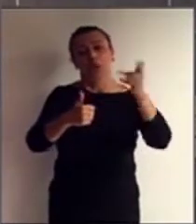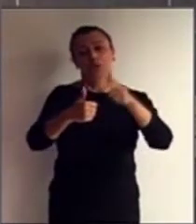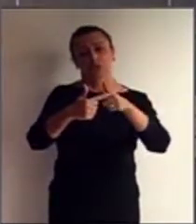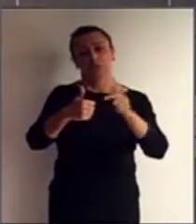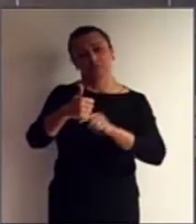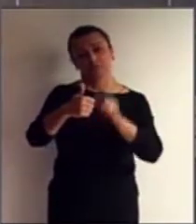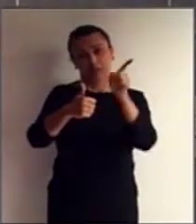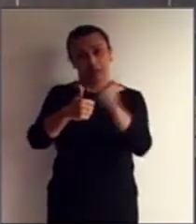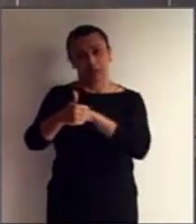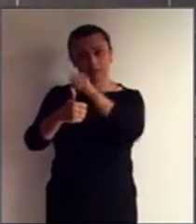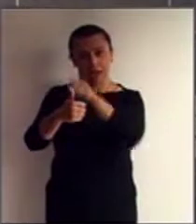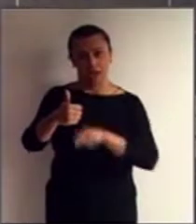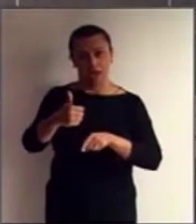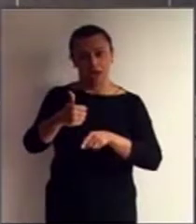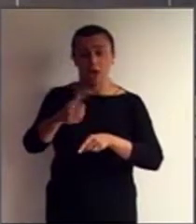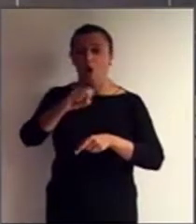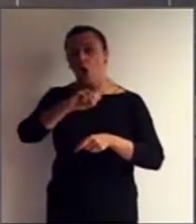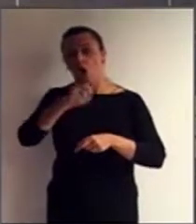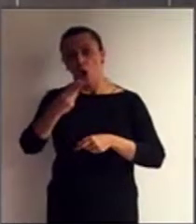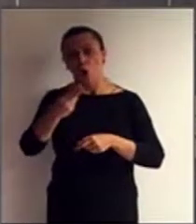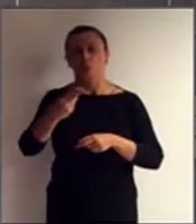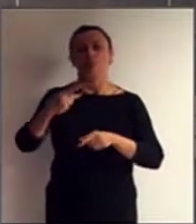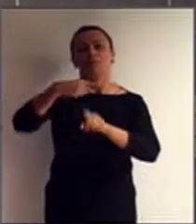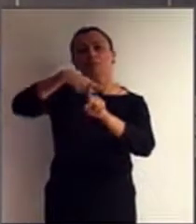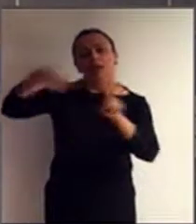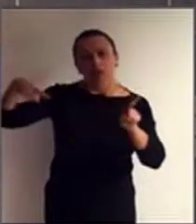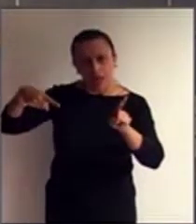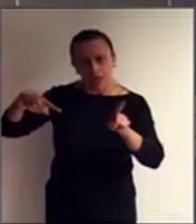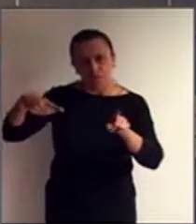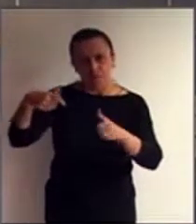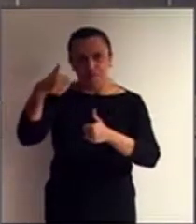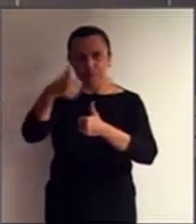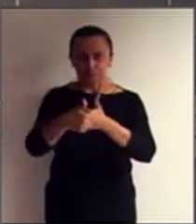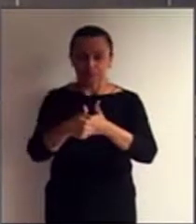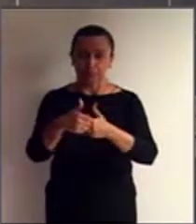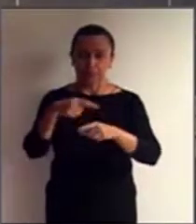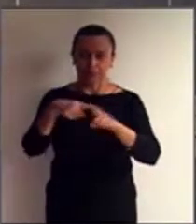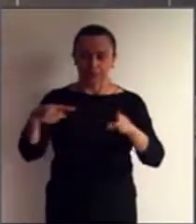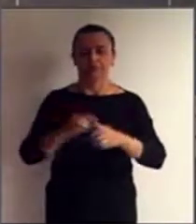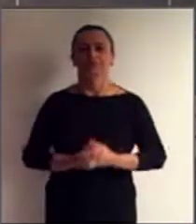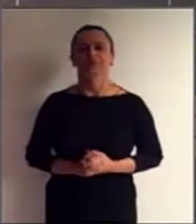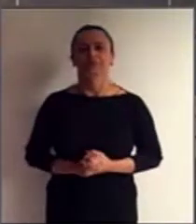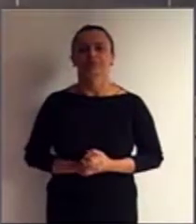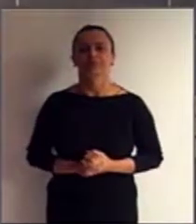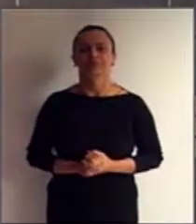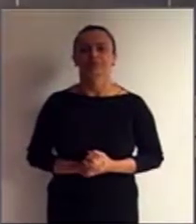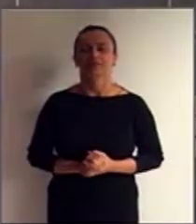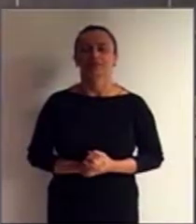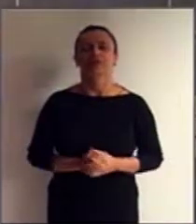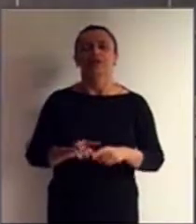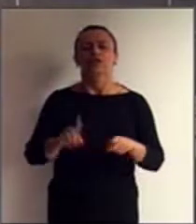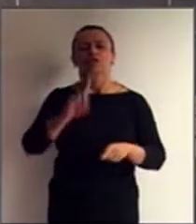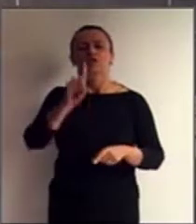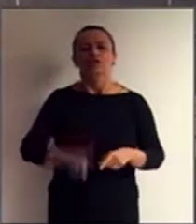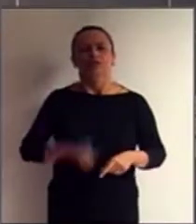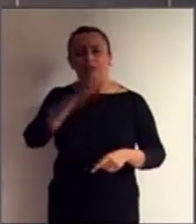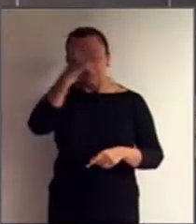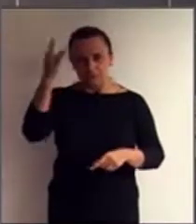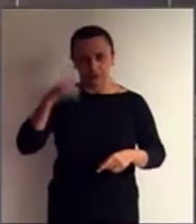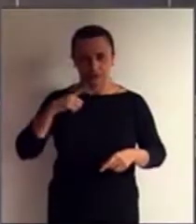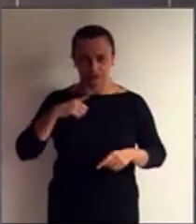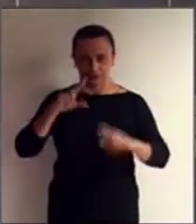levar em conta em todos os programas e políticas a proteção e a promoção dos direitos humanos da pessoa com